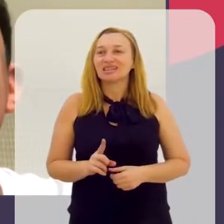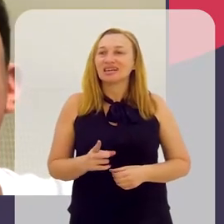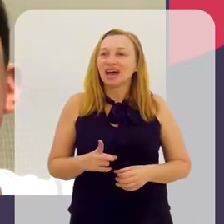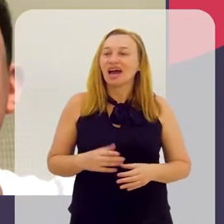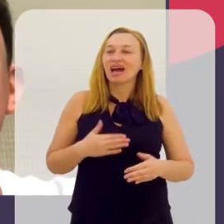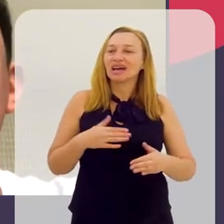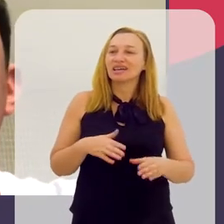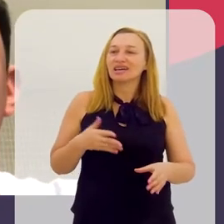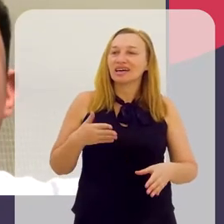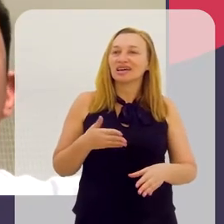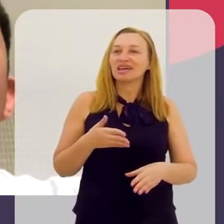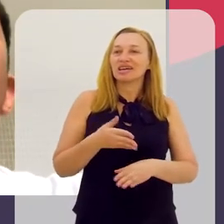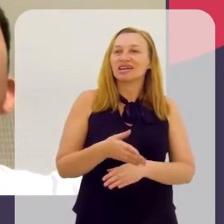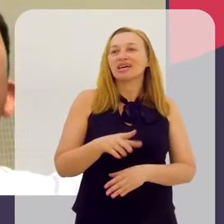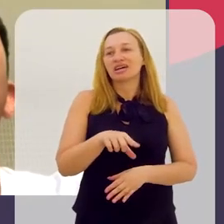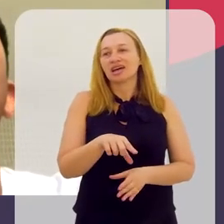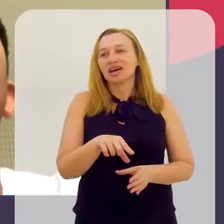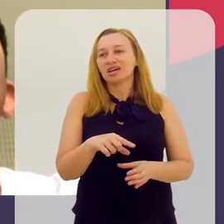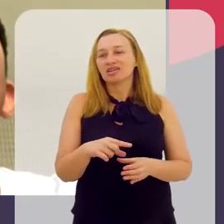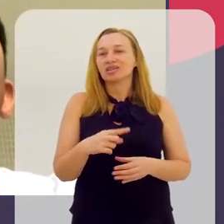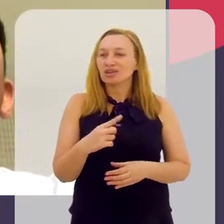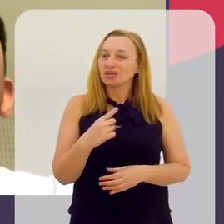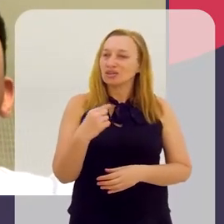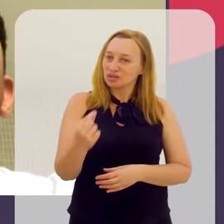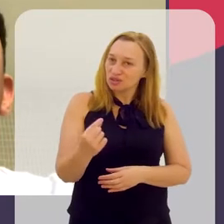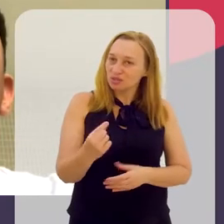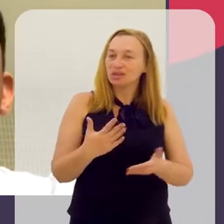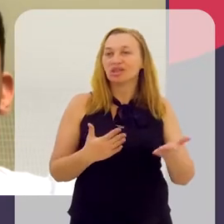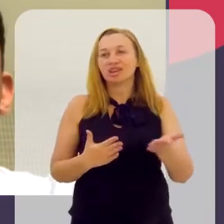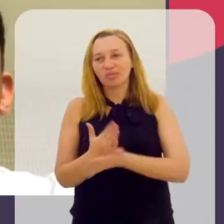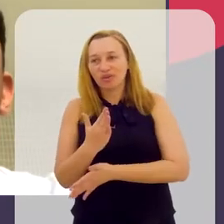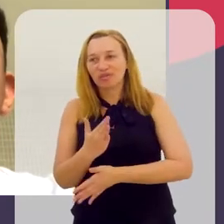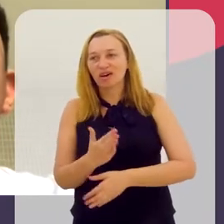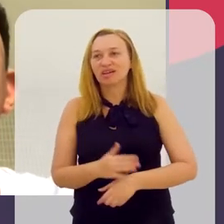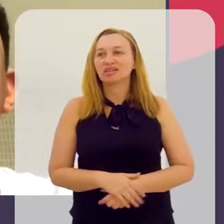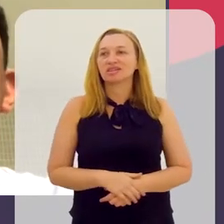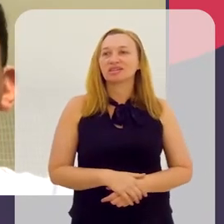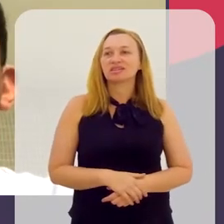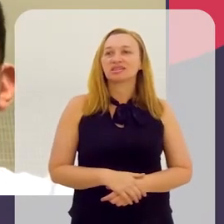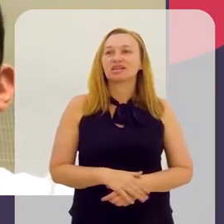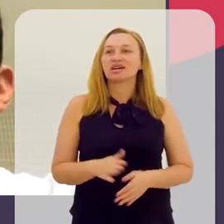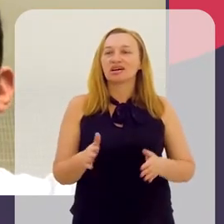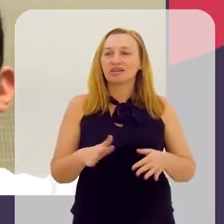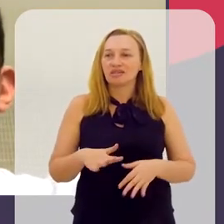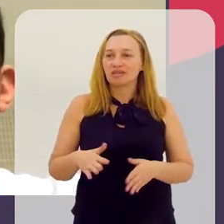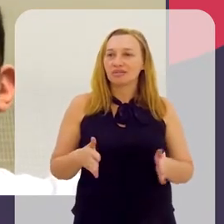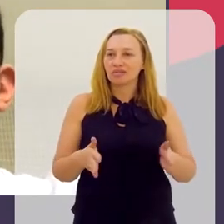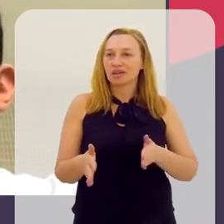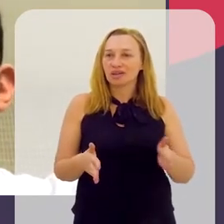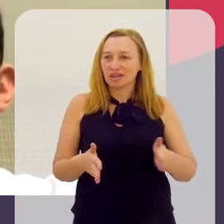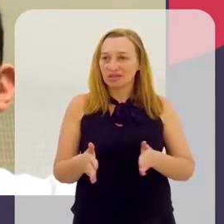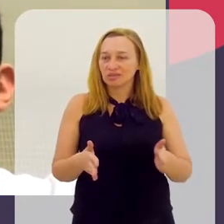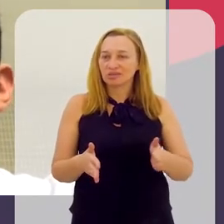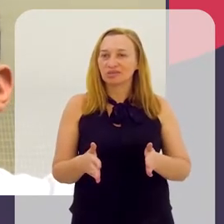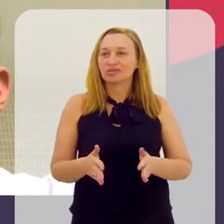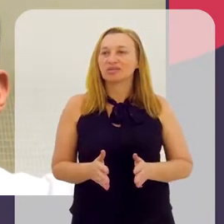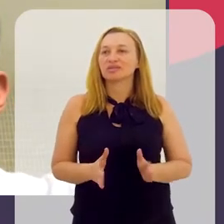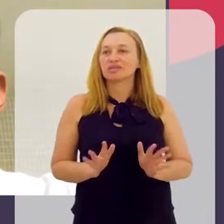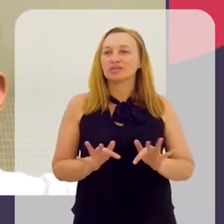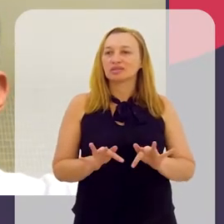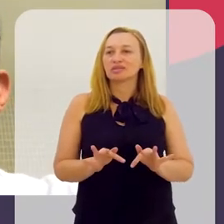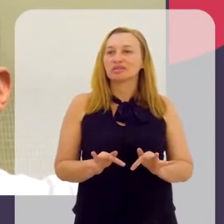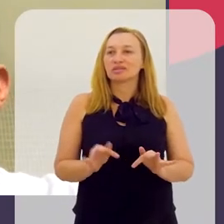entrei no processo seletivo, participei e aí fui aprovado até a fase nacional e